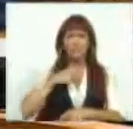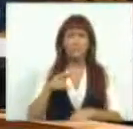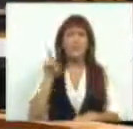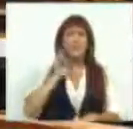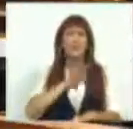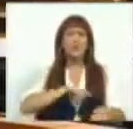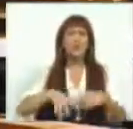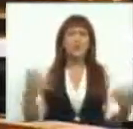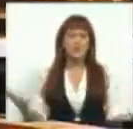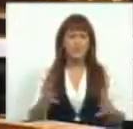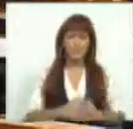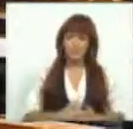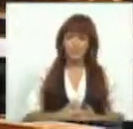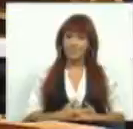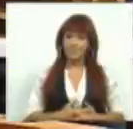Deputados.